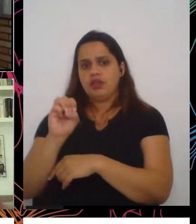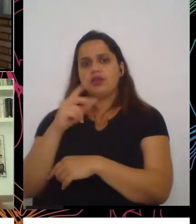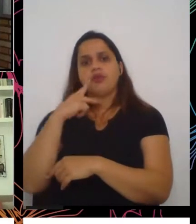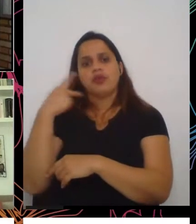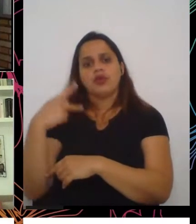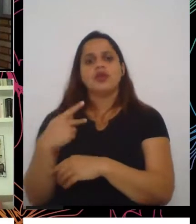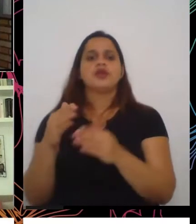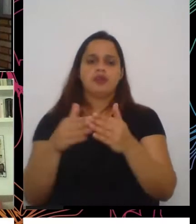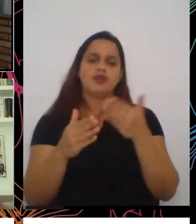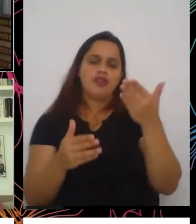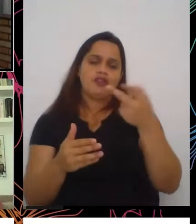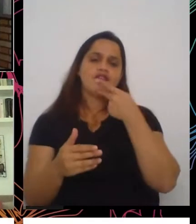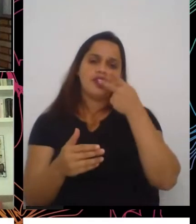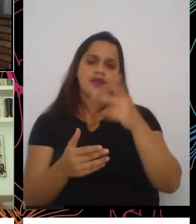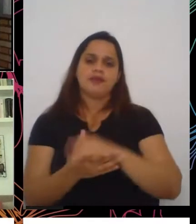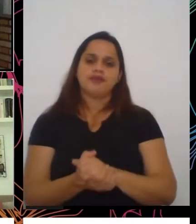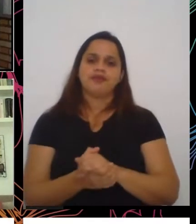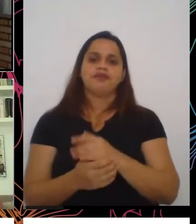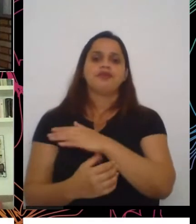respeito.